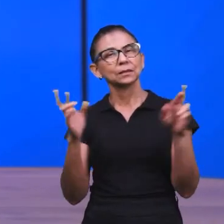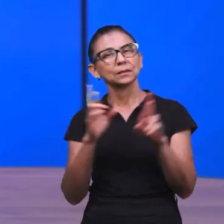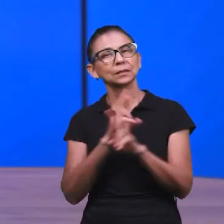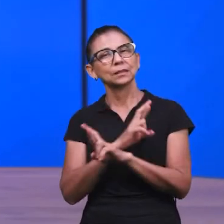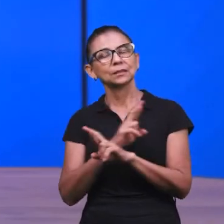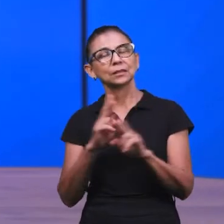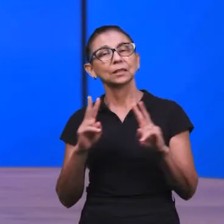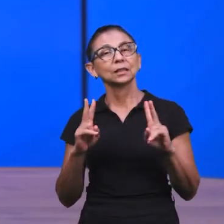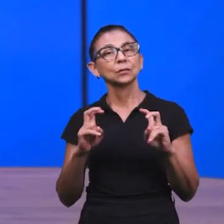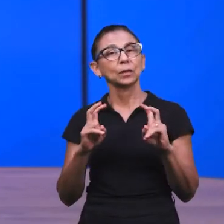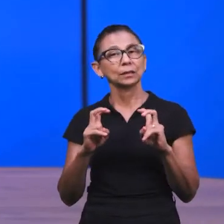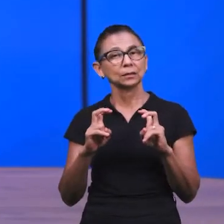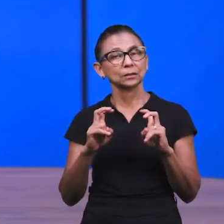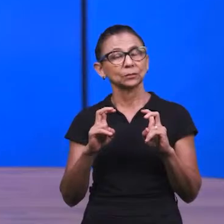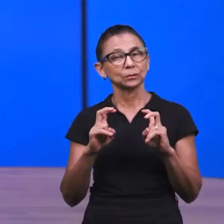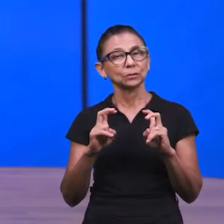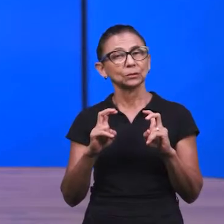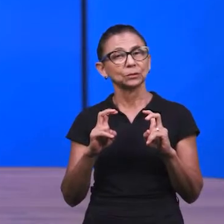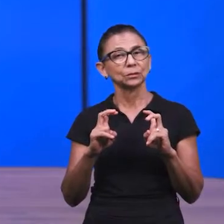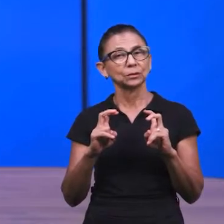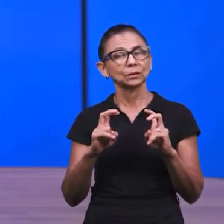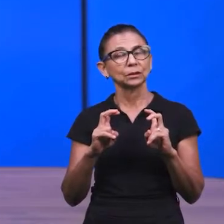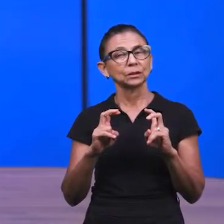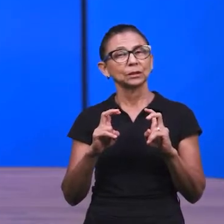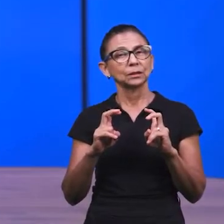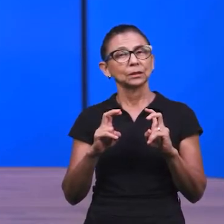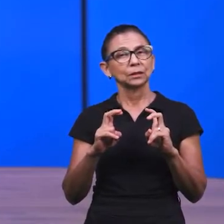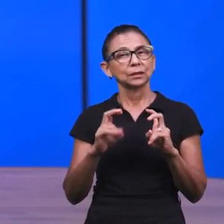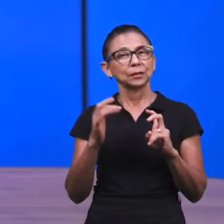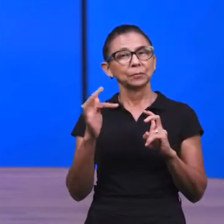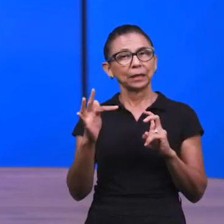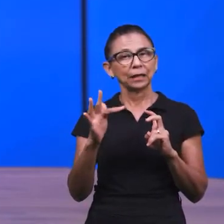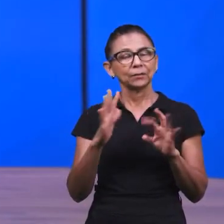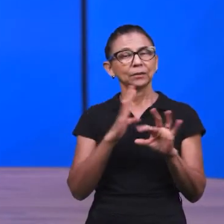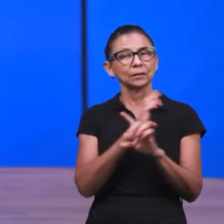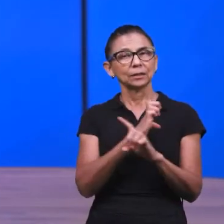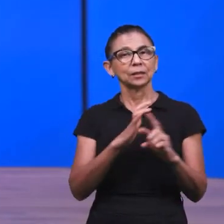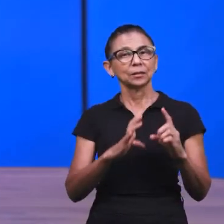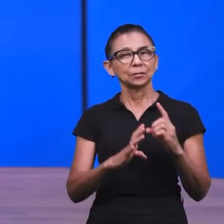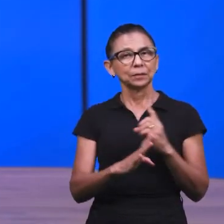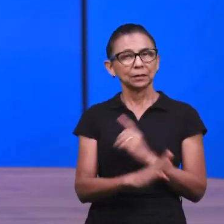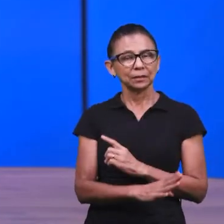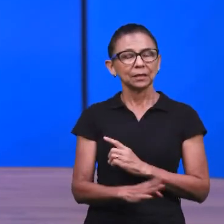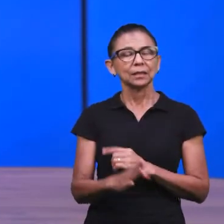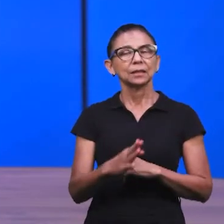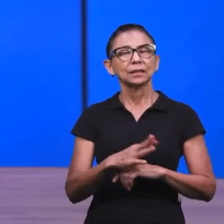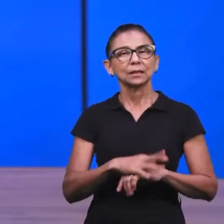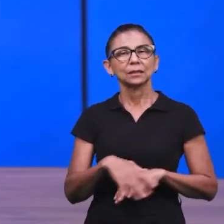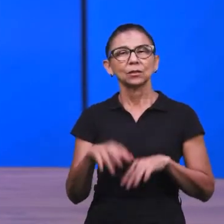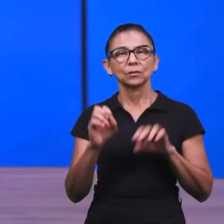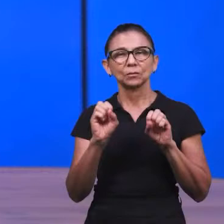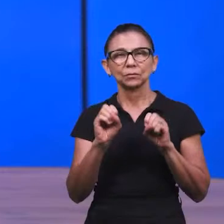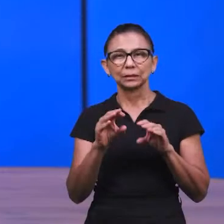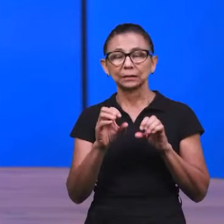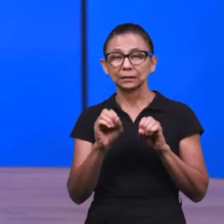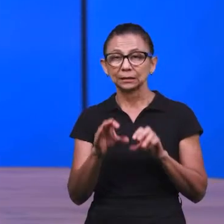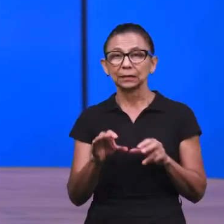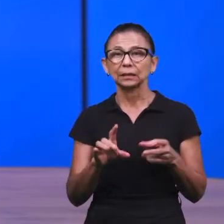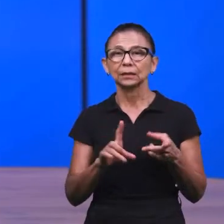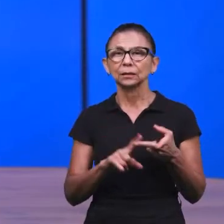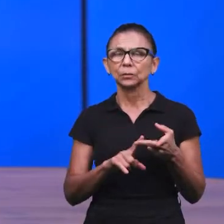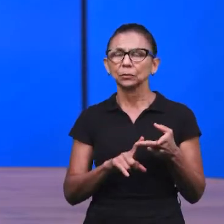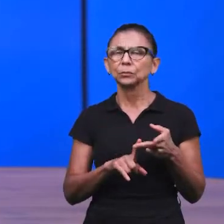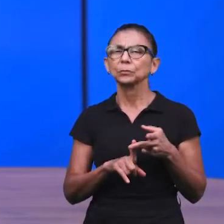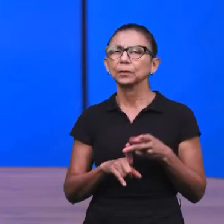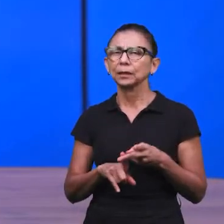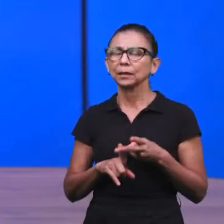ao assunto que vai ser tratado na Escola Bíblica e que vão servir, naturalmente, de ensino, de aprendizado e de preparo dos